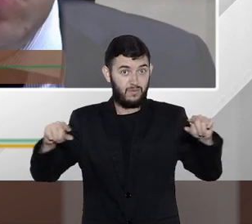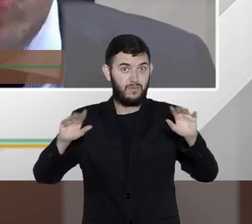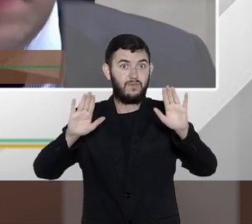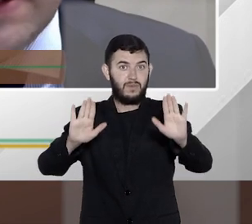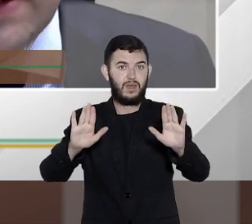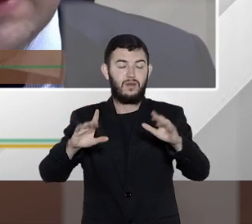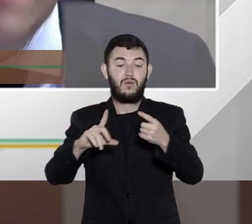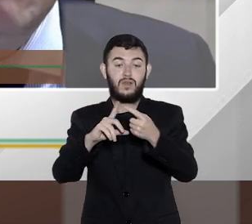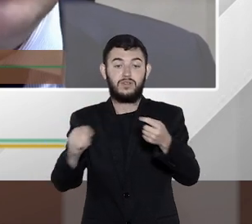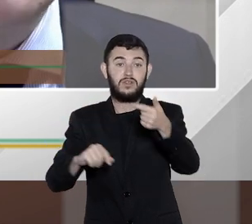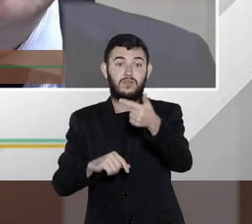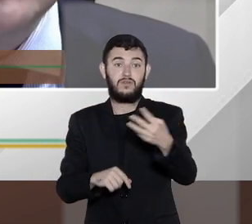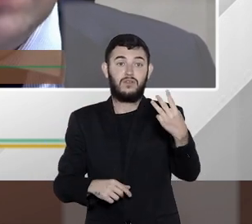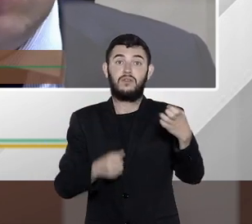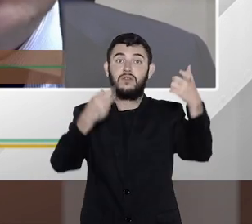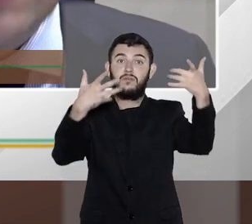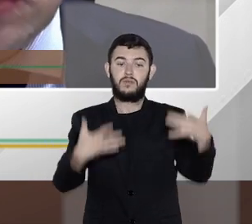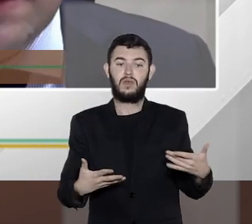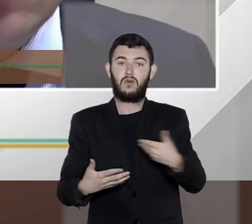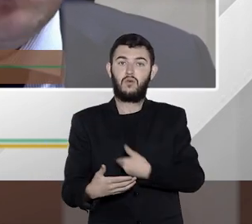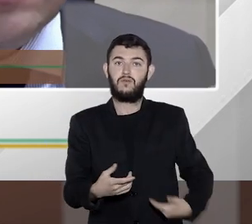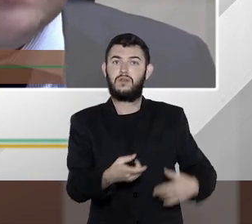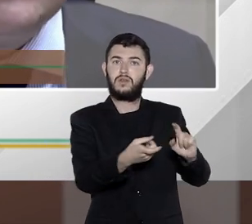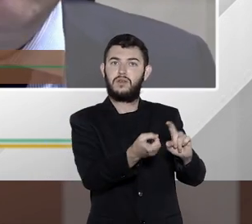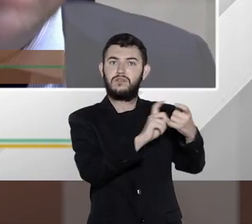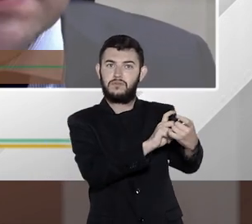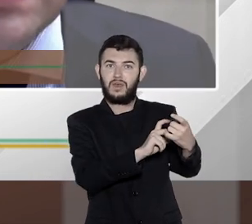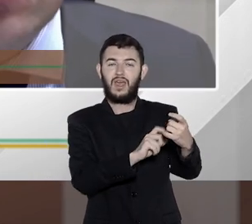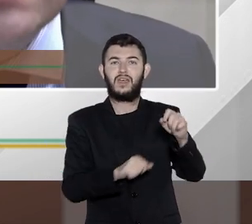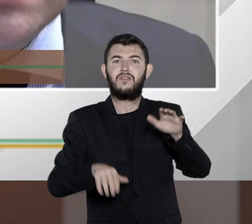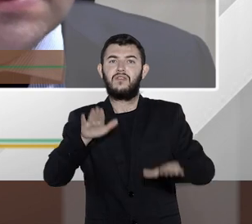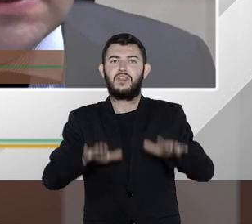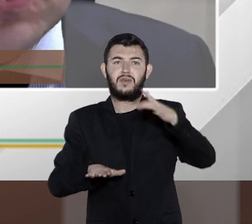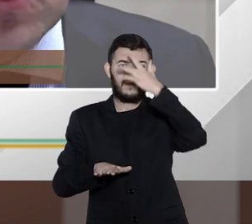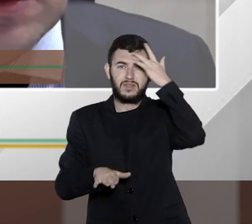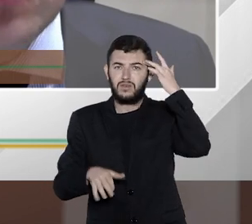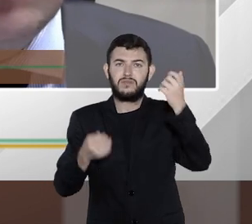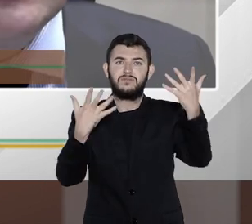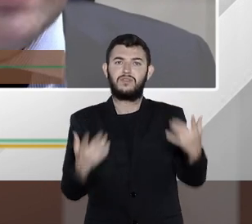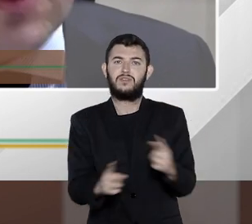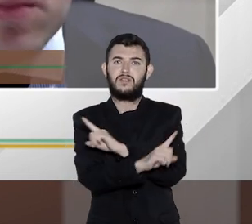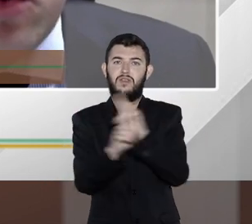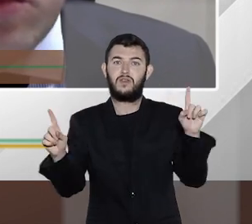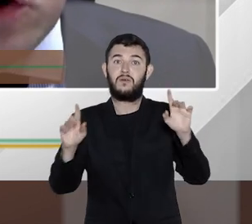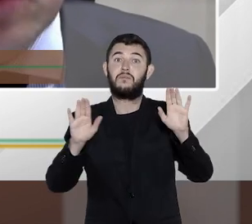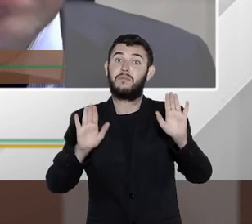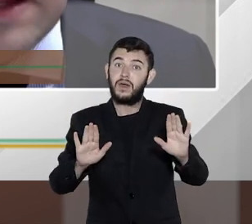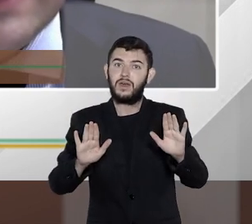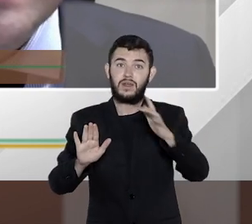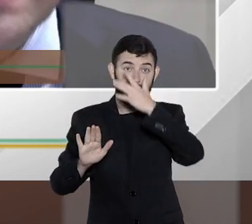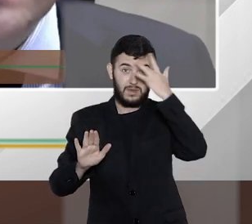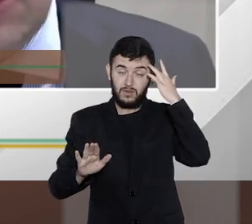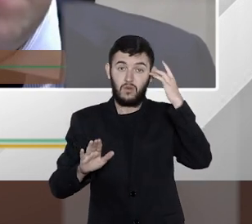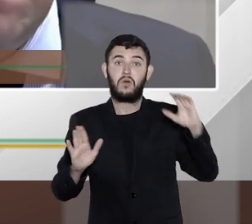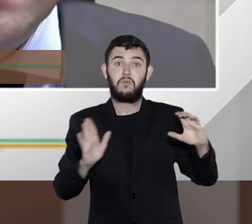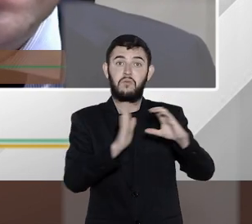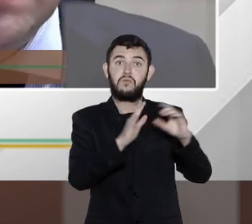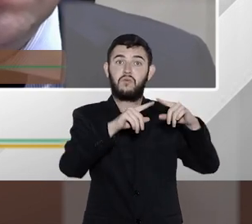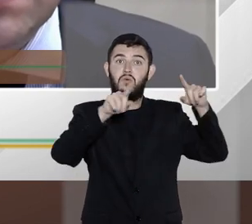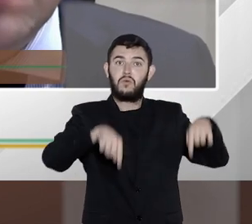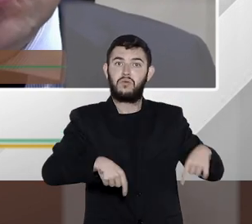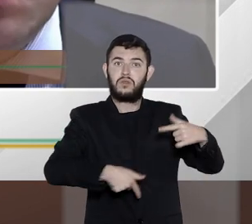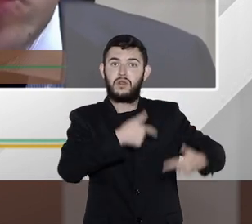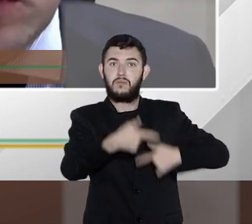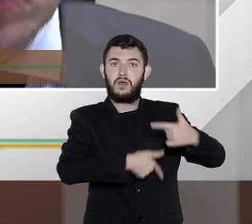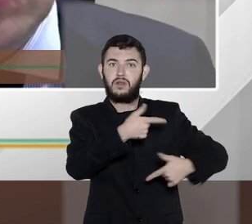administração pública, mesmo sem consentimento, porque ali você está no exercício do encargo público, que é essencial para a